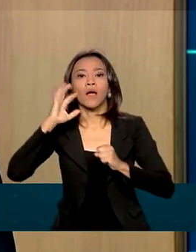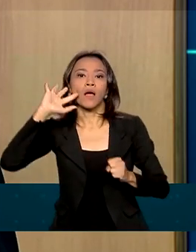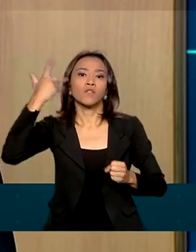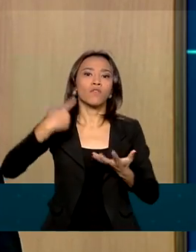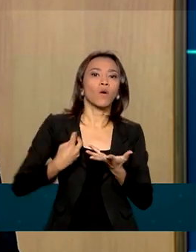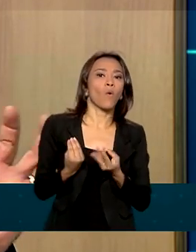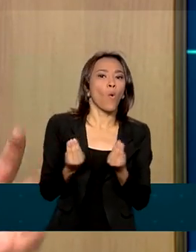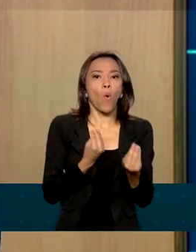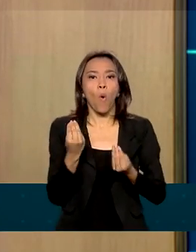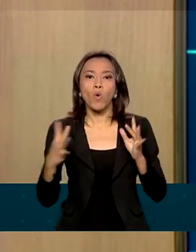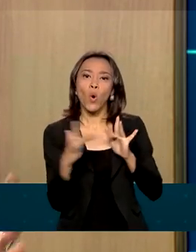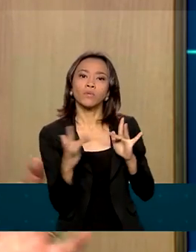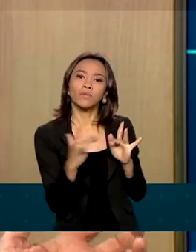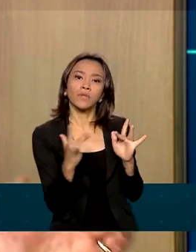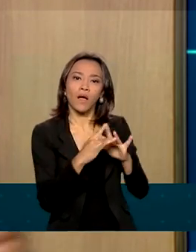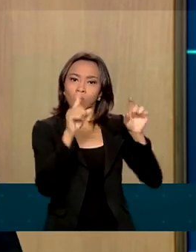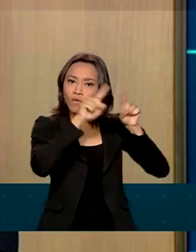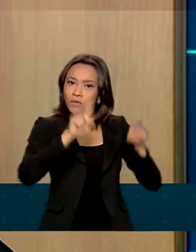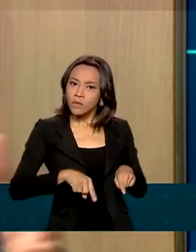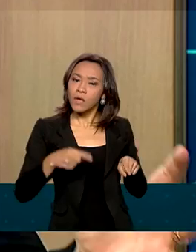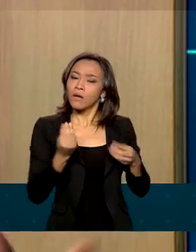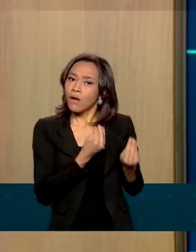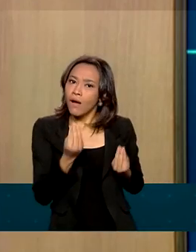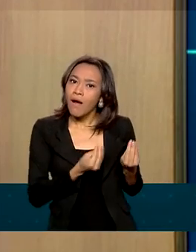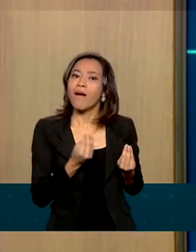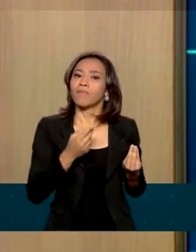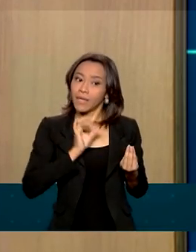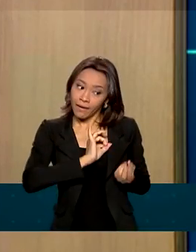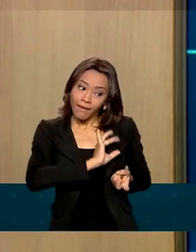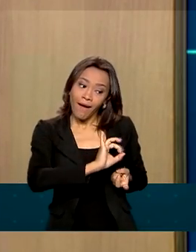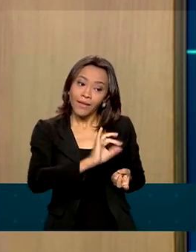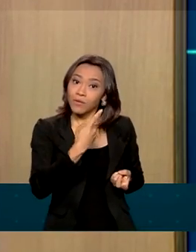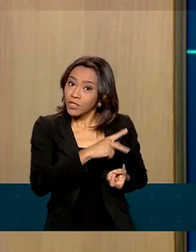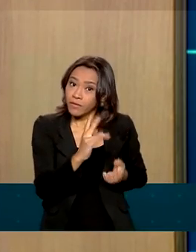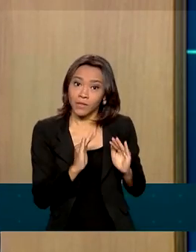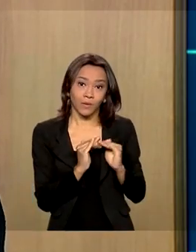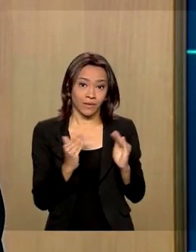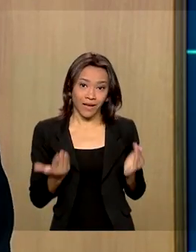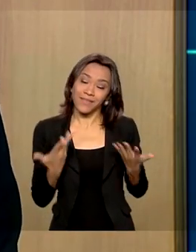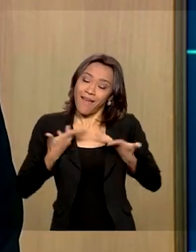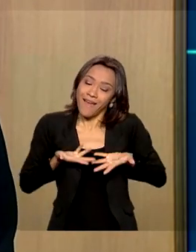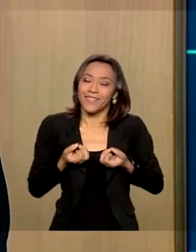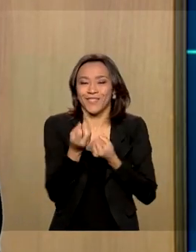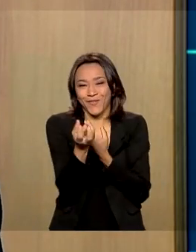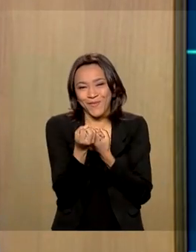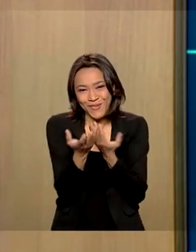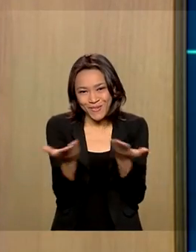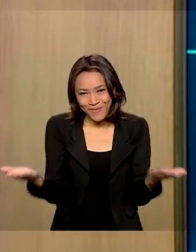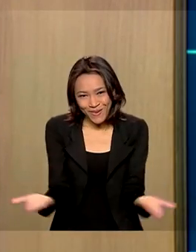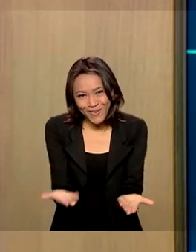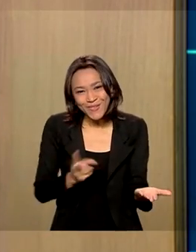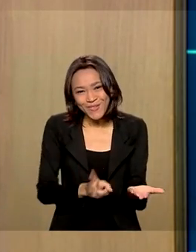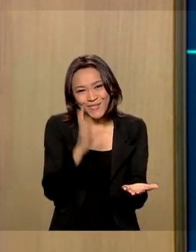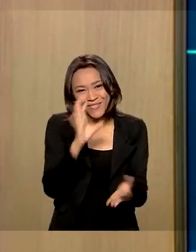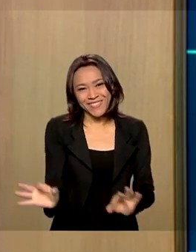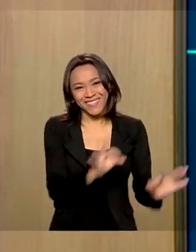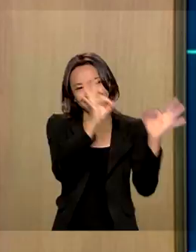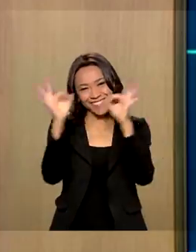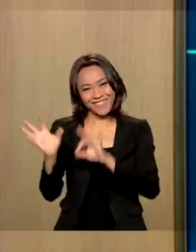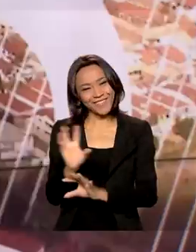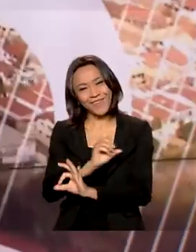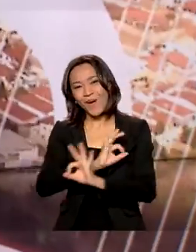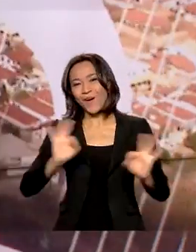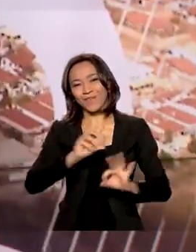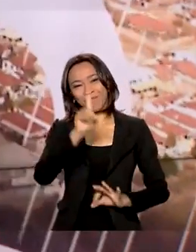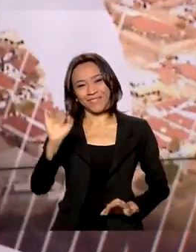funcionários ligados à empresa, embora cada um deles estivesse na sua residência. Essa é informação que nós tínhamos para hoje. Continue conosco e tenha um ótimo